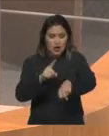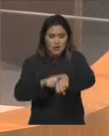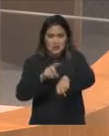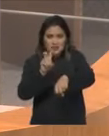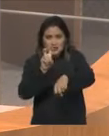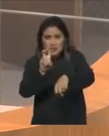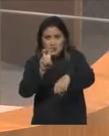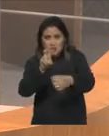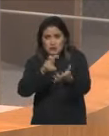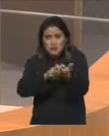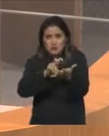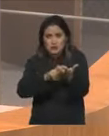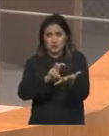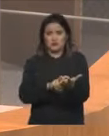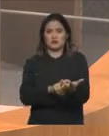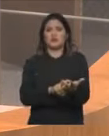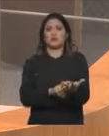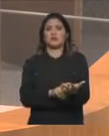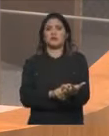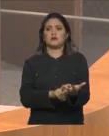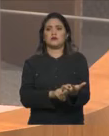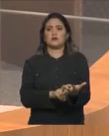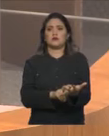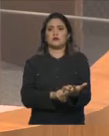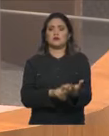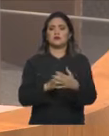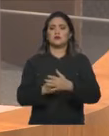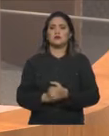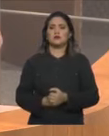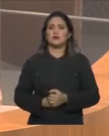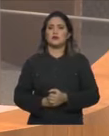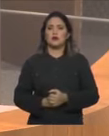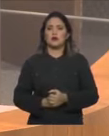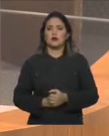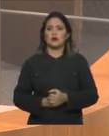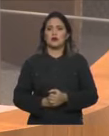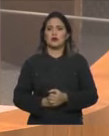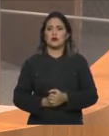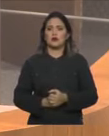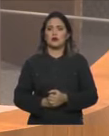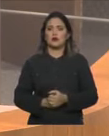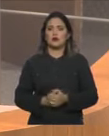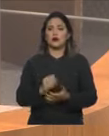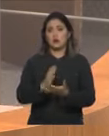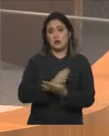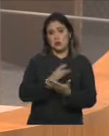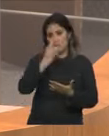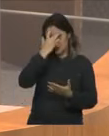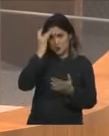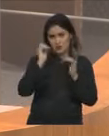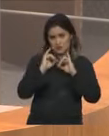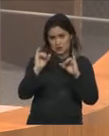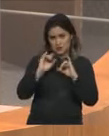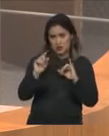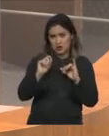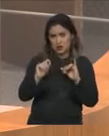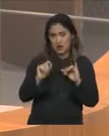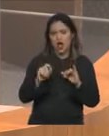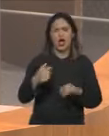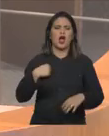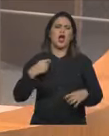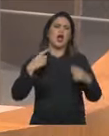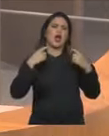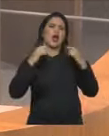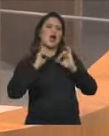quem diga que estamos aqui anunciando a fiscalização e que eles vão se organizar. Eu conheço esse serviço. Mesmo